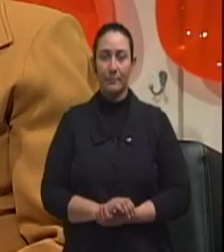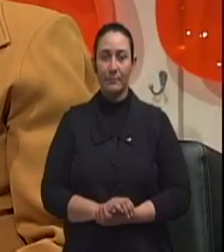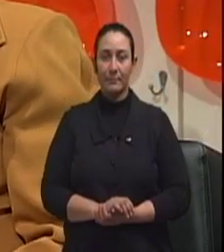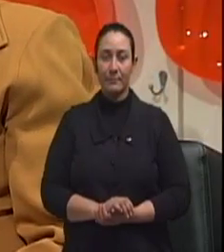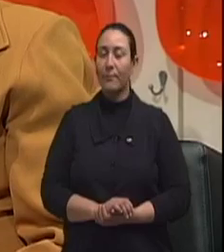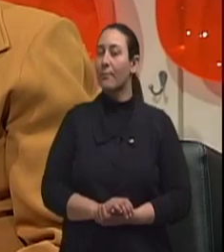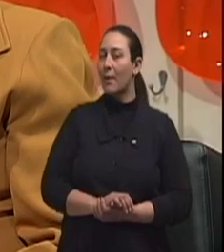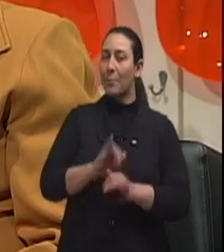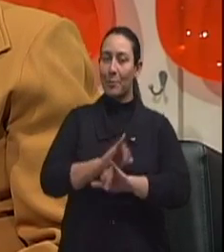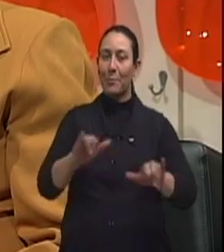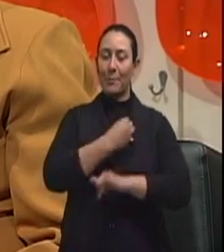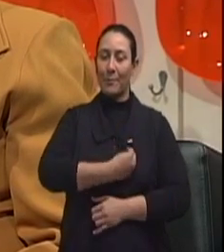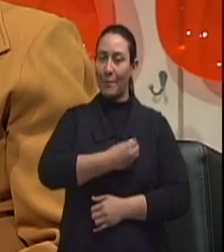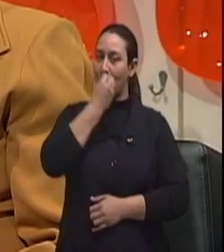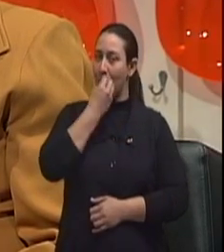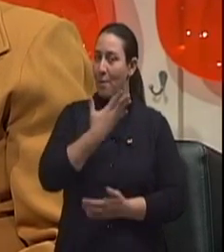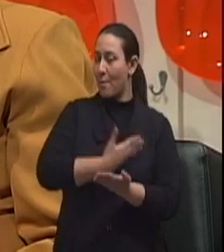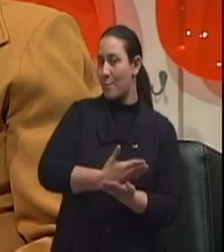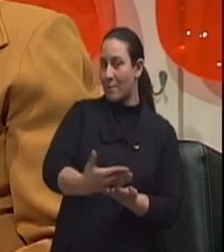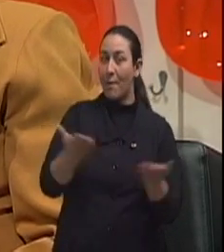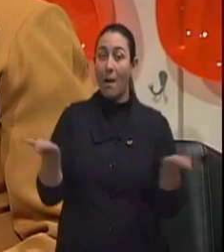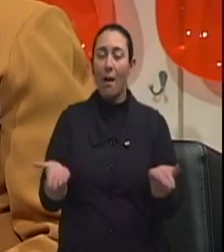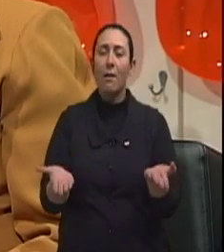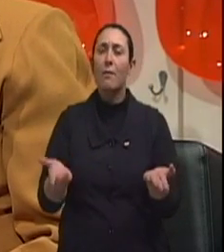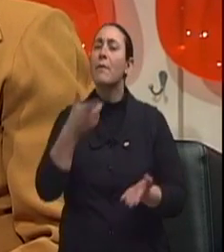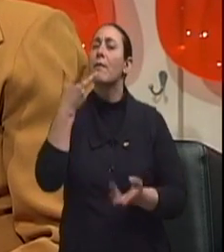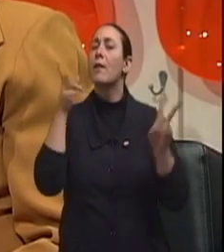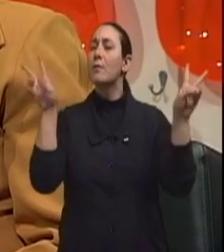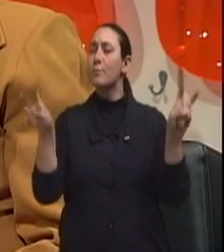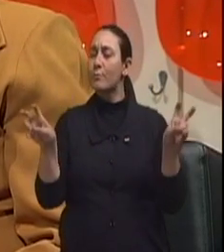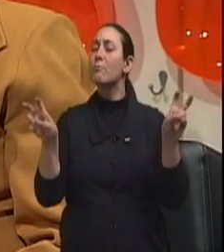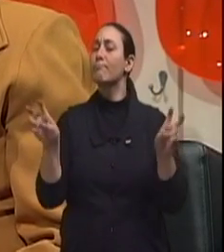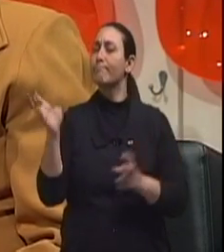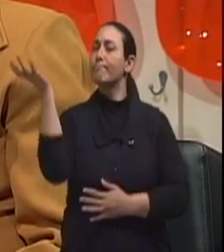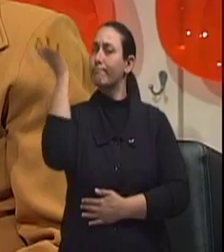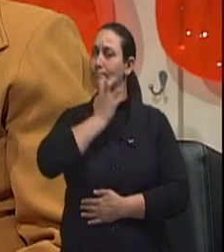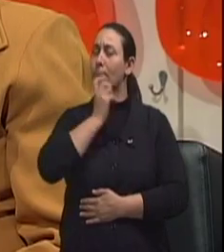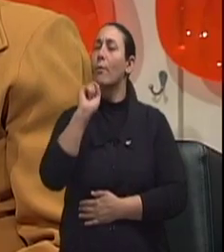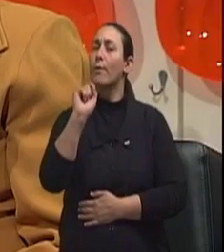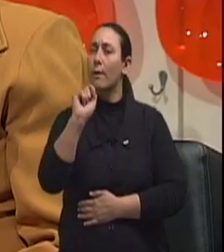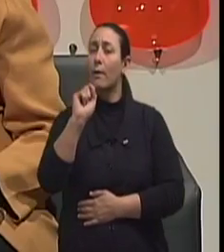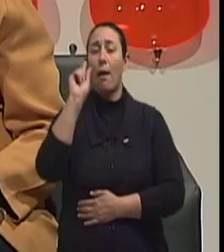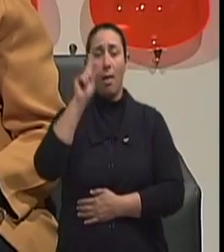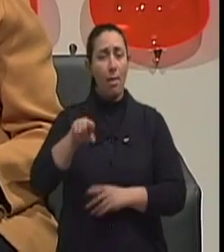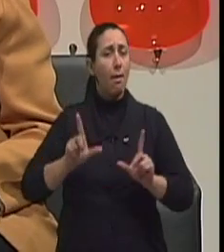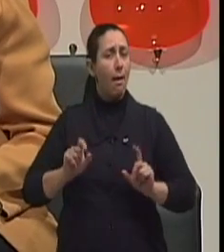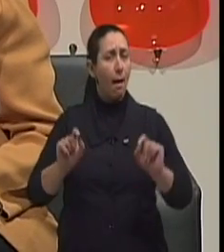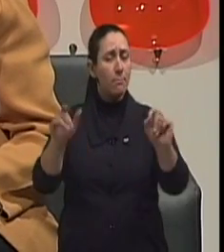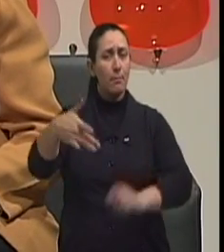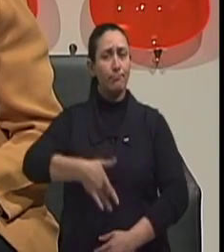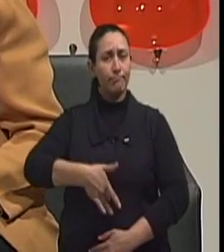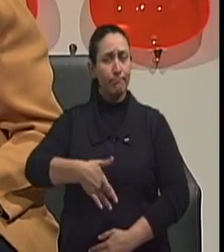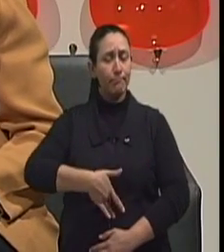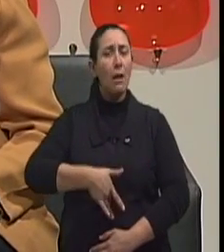O nosso Viva Bem está começando para falar sobre um assunto muito sério, o câncer de estômago. Segundo